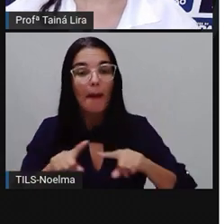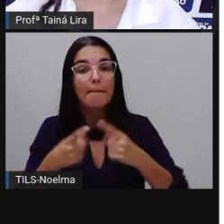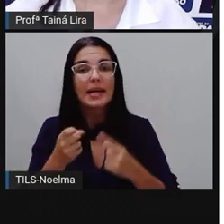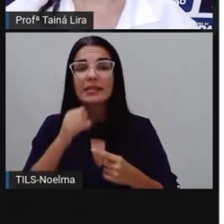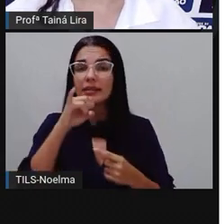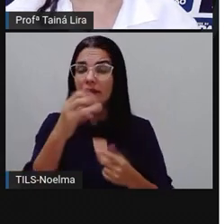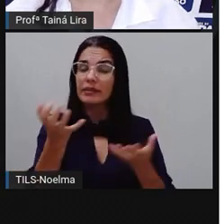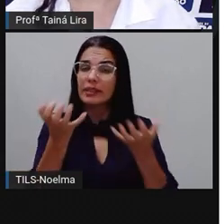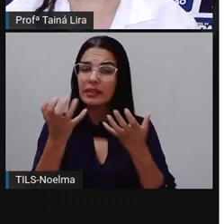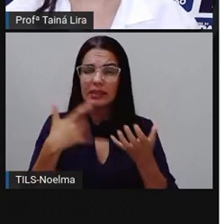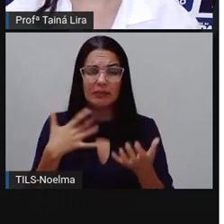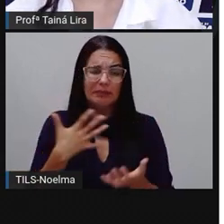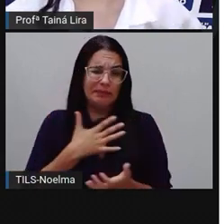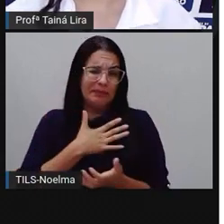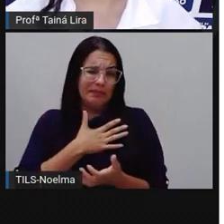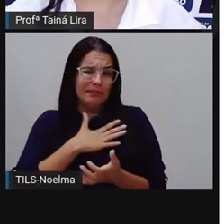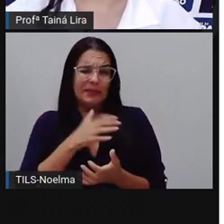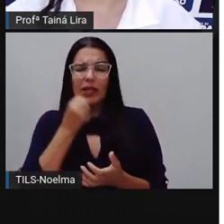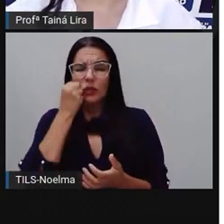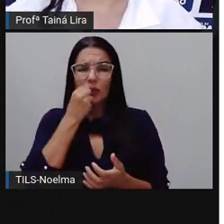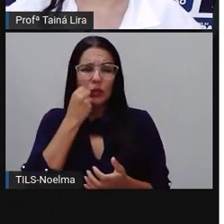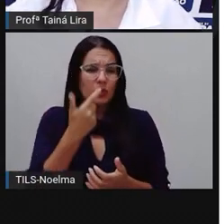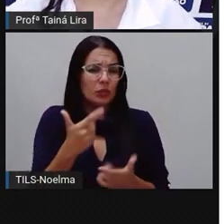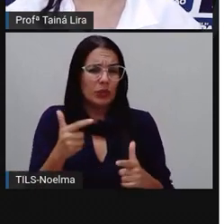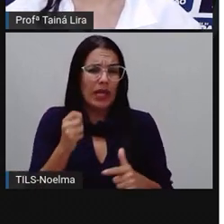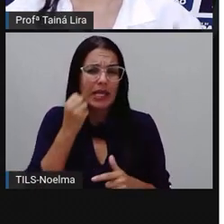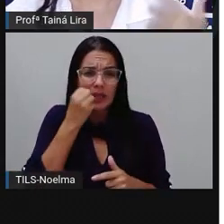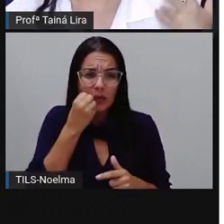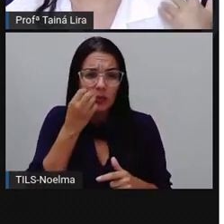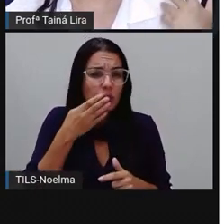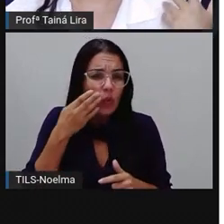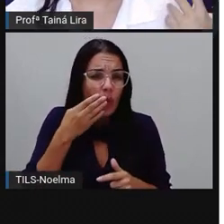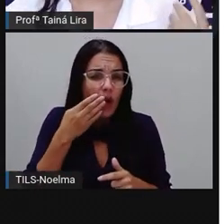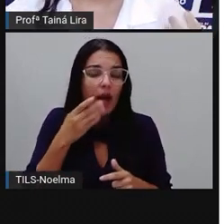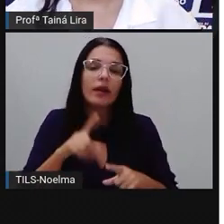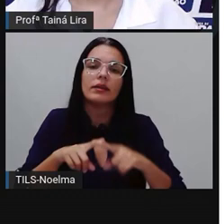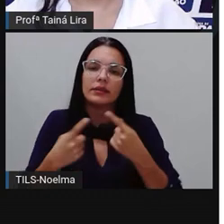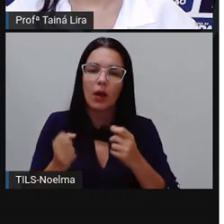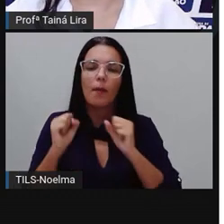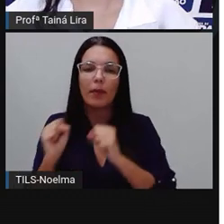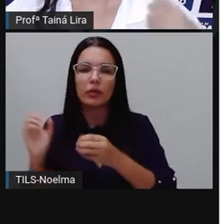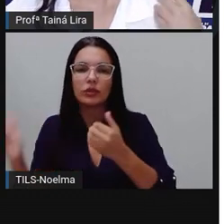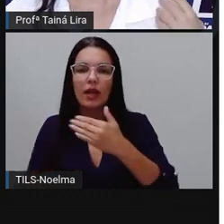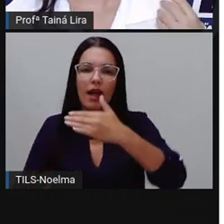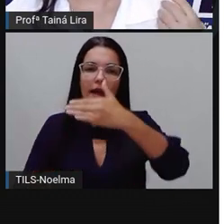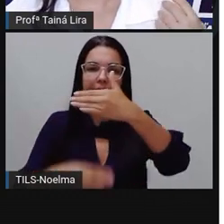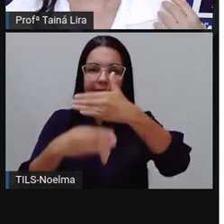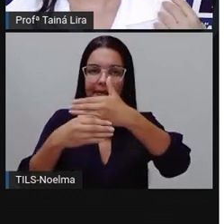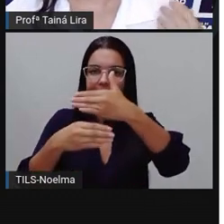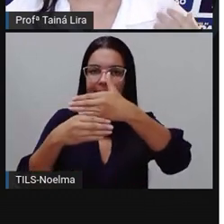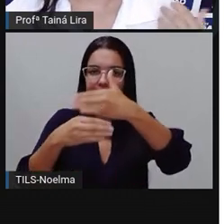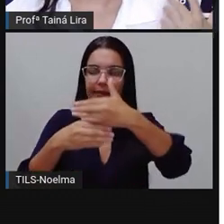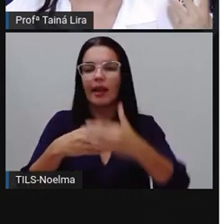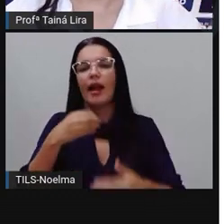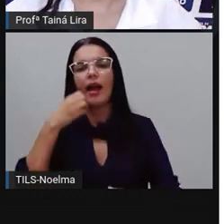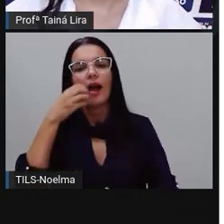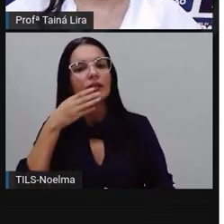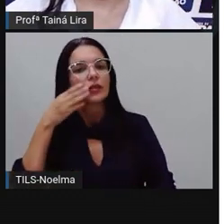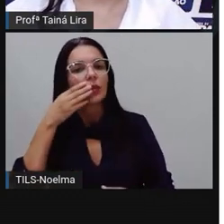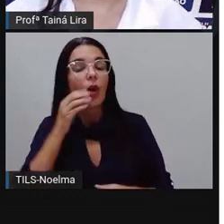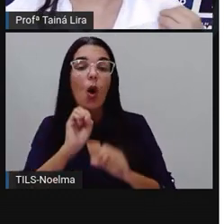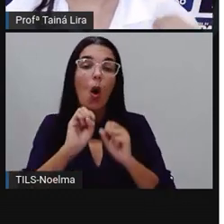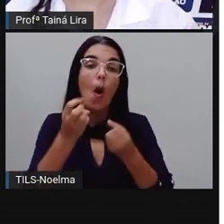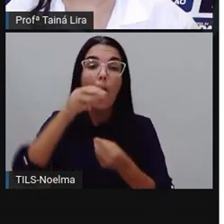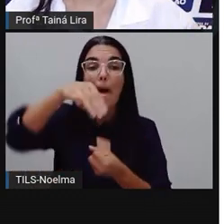de repente, você pode falar assim, a Pró, eu não tomo suco sem açúcar. Você pode acrescentar açúcar, você pode acrescentar mel,